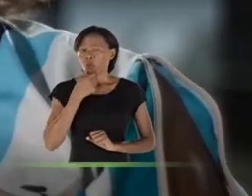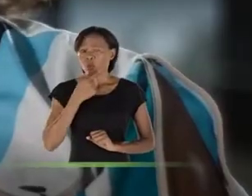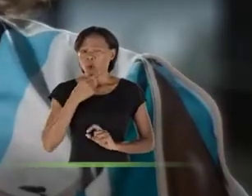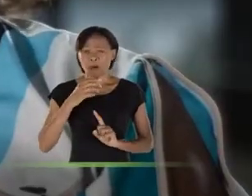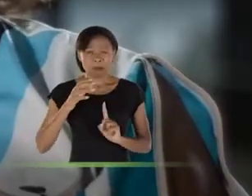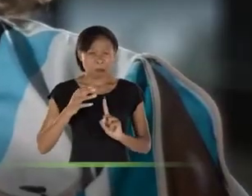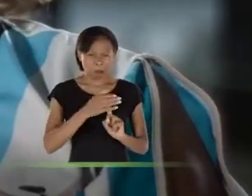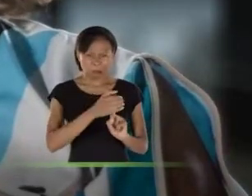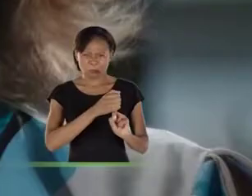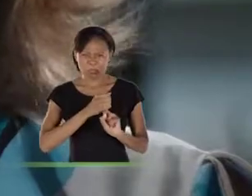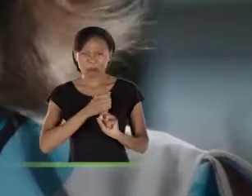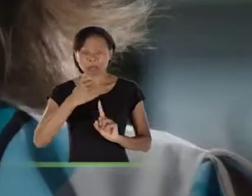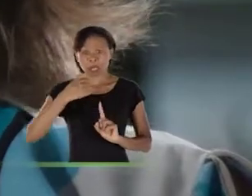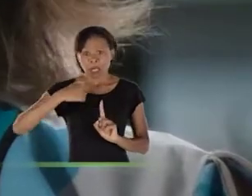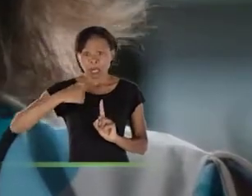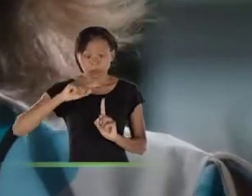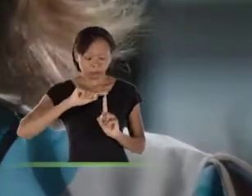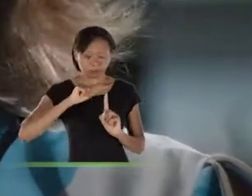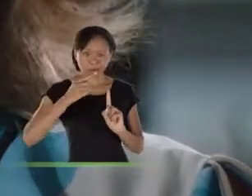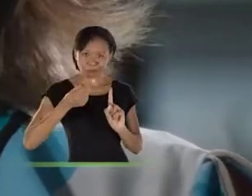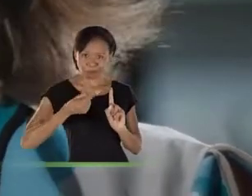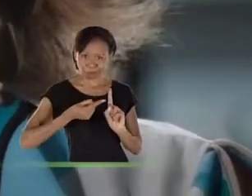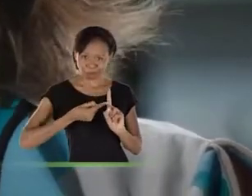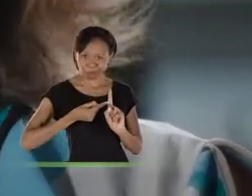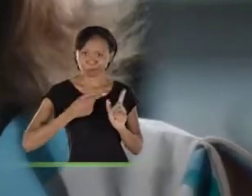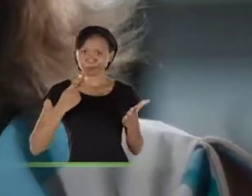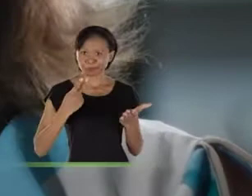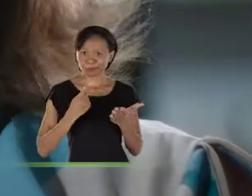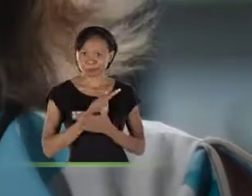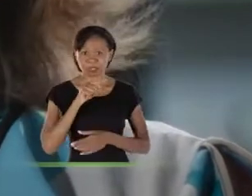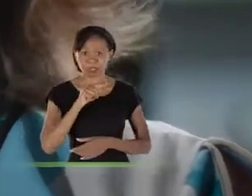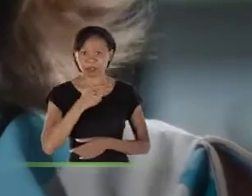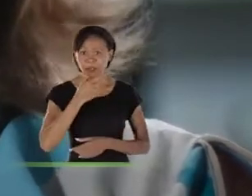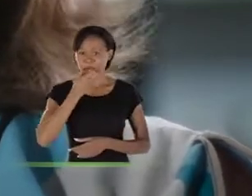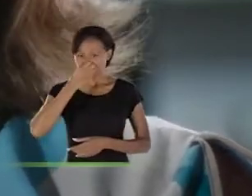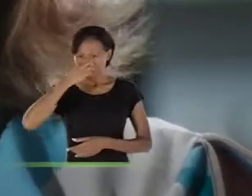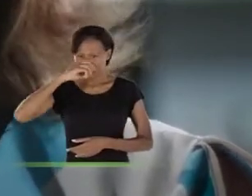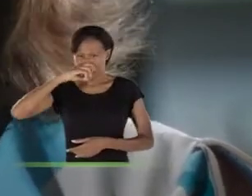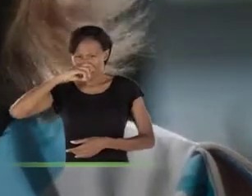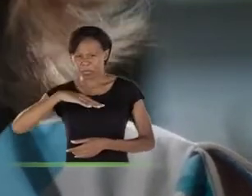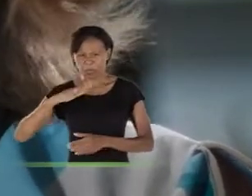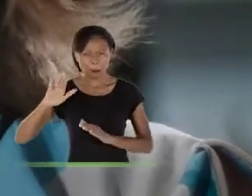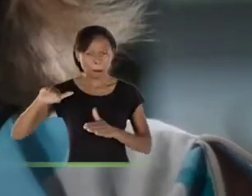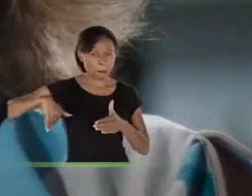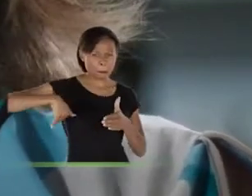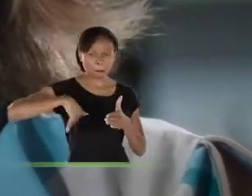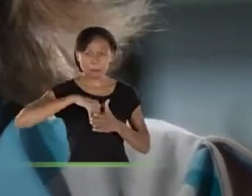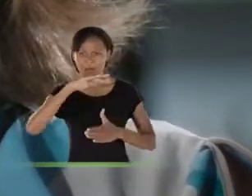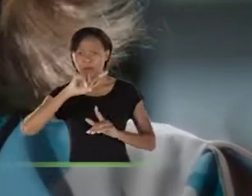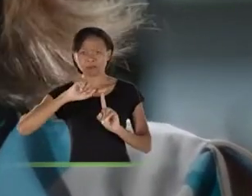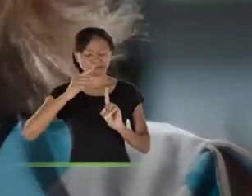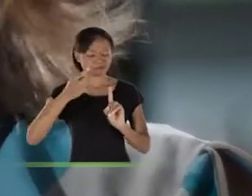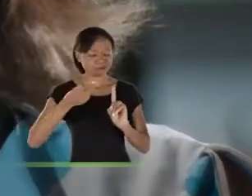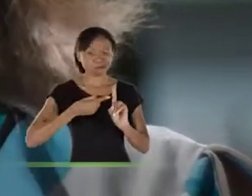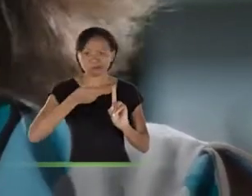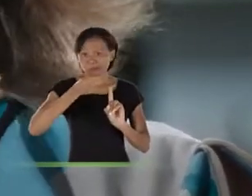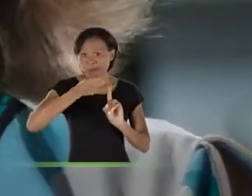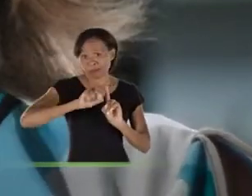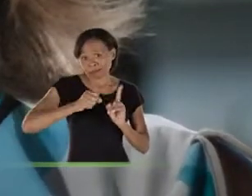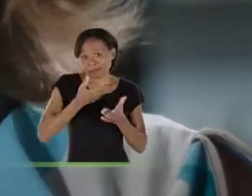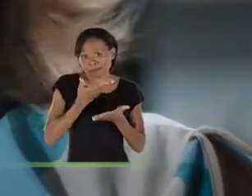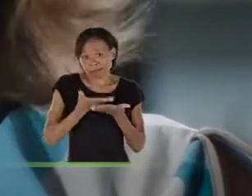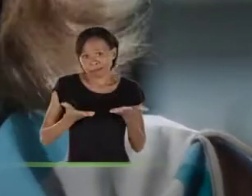muito possessivo. Estava grávida dele quando ele me agrediu com chutes